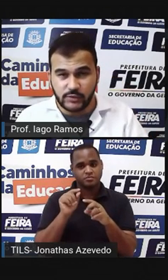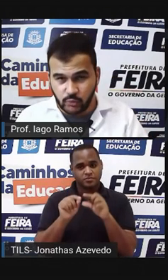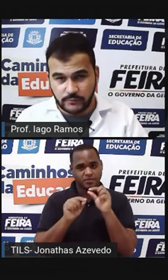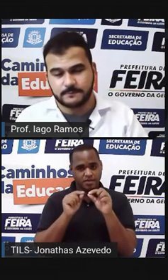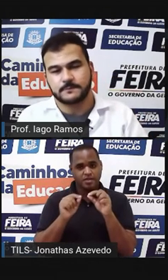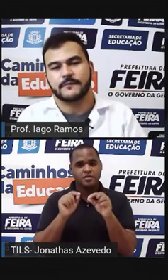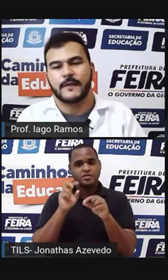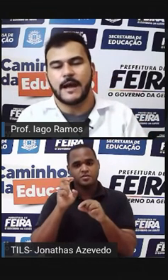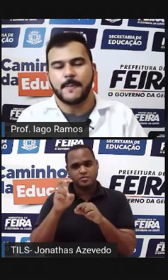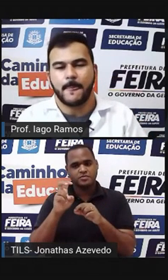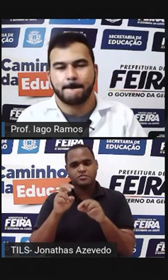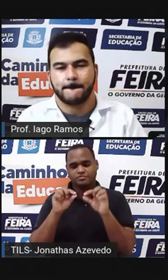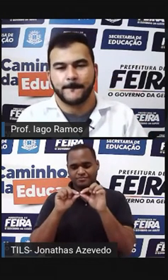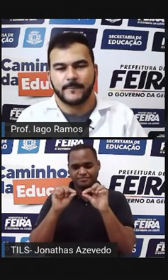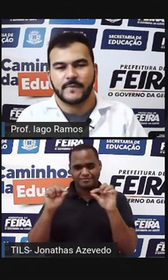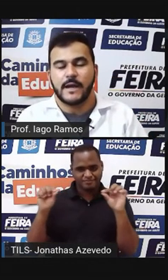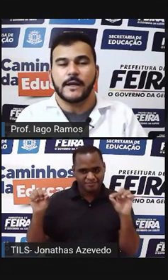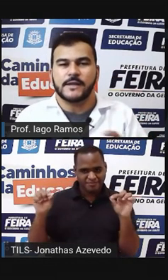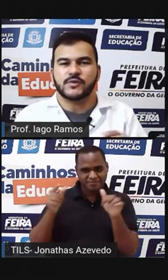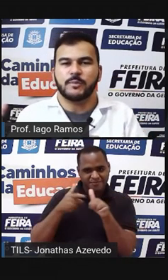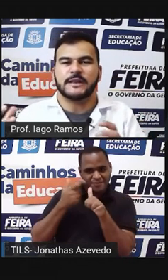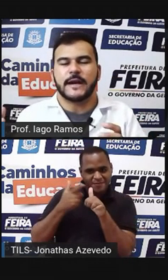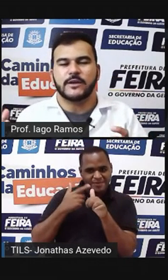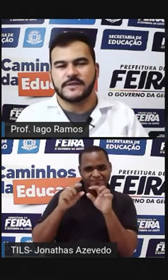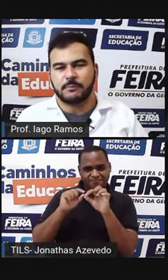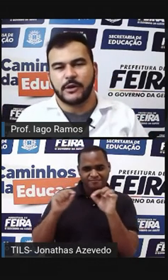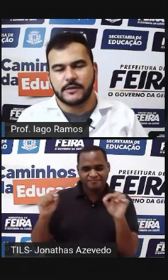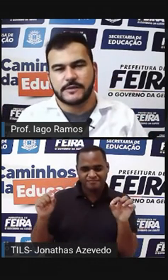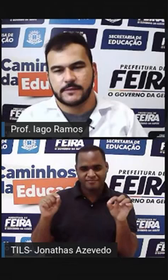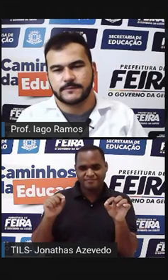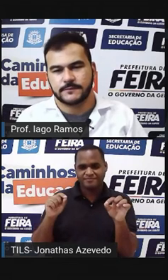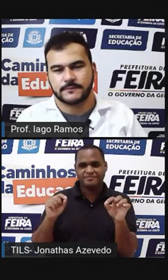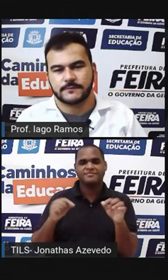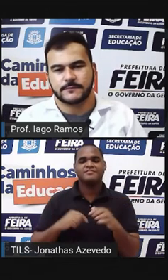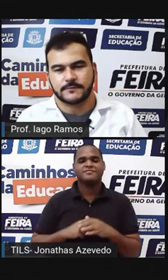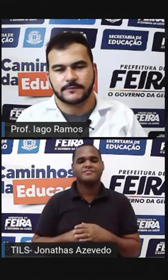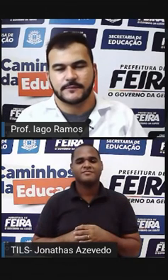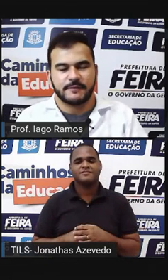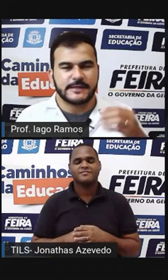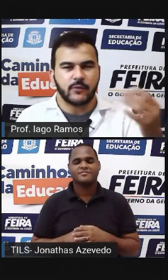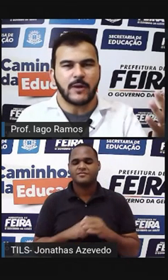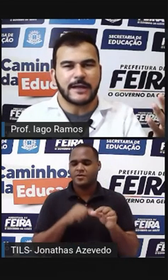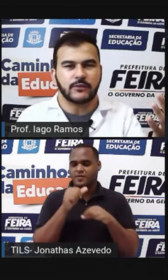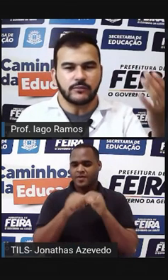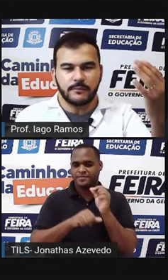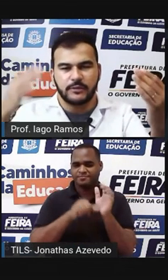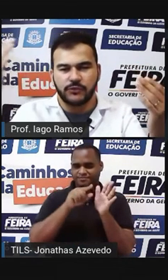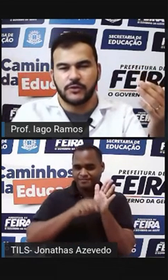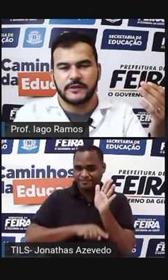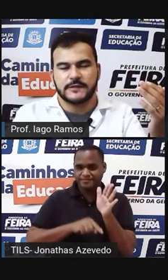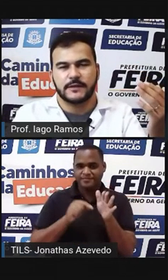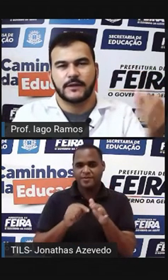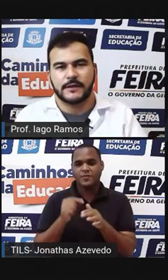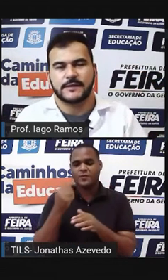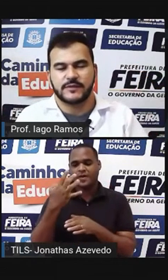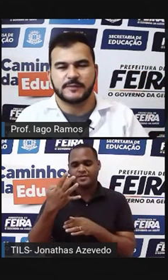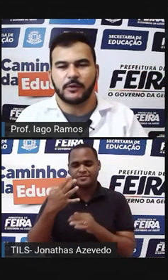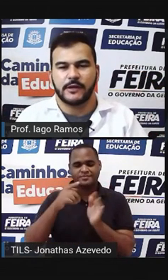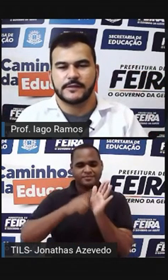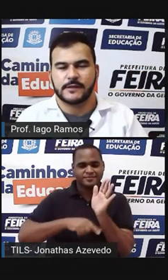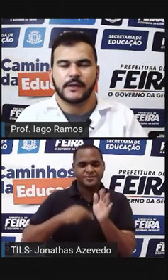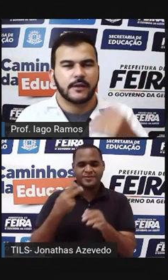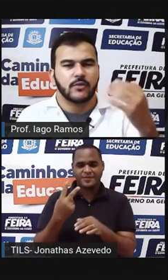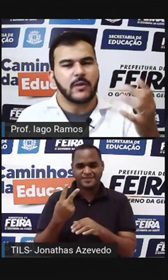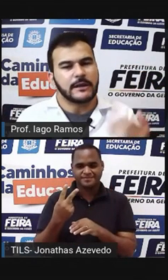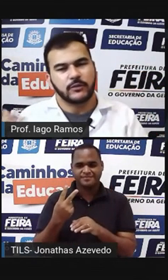Que é 5 Tá? E subtrair os expoentes Fazer 4 menos 2 Que são os